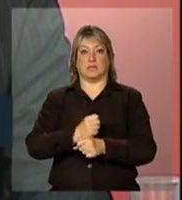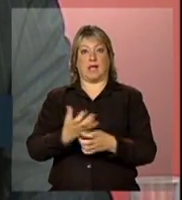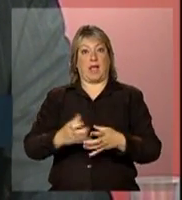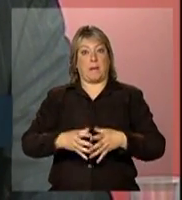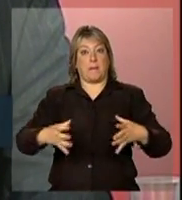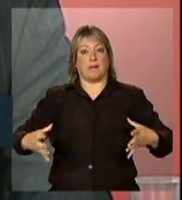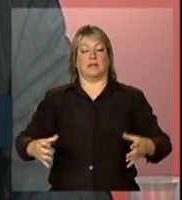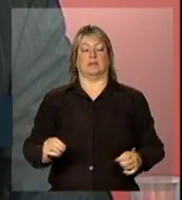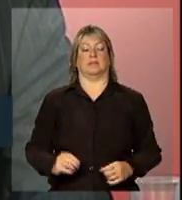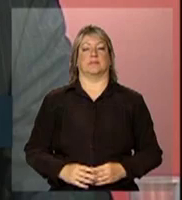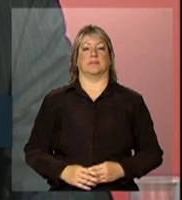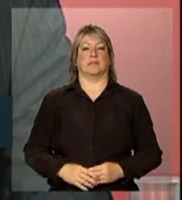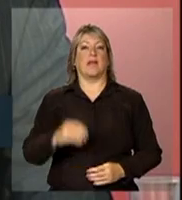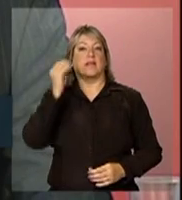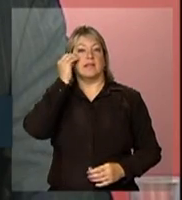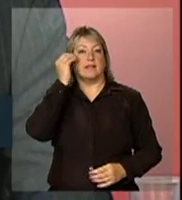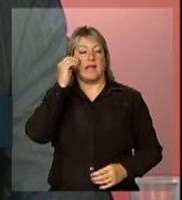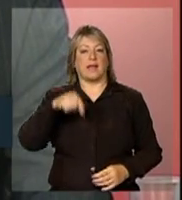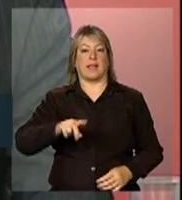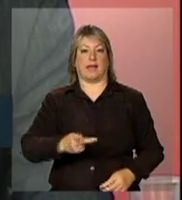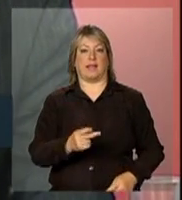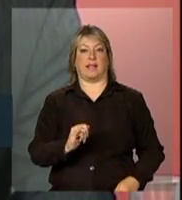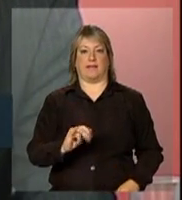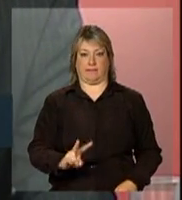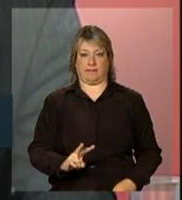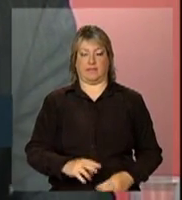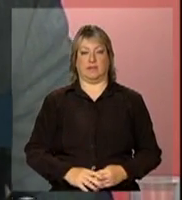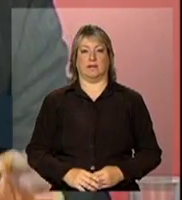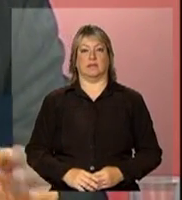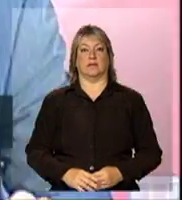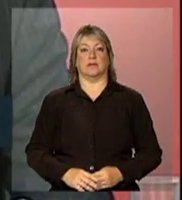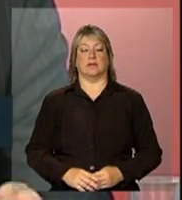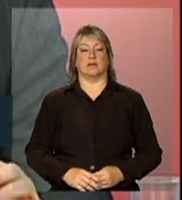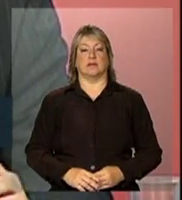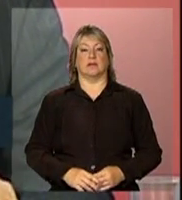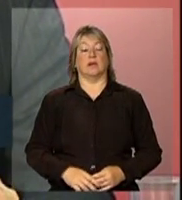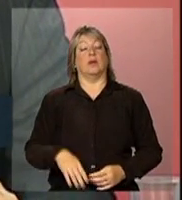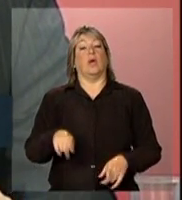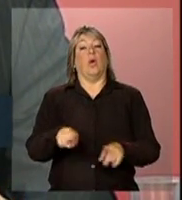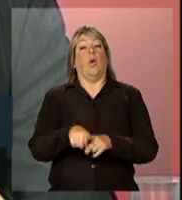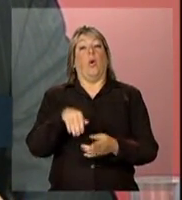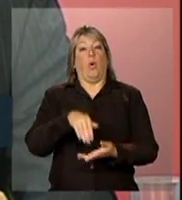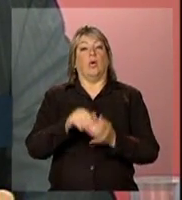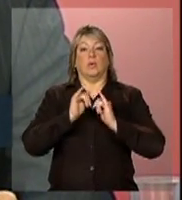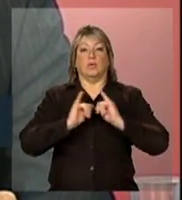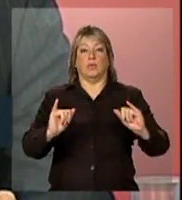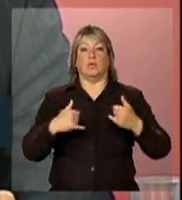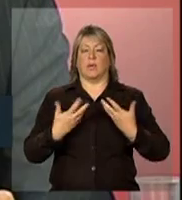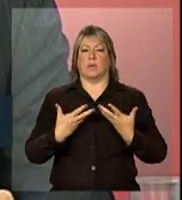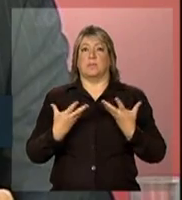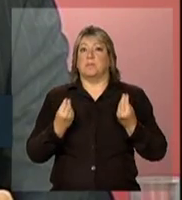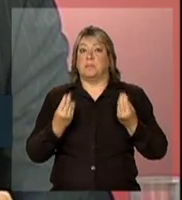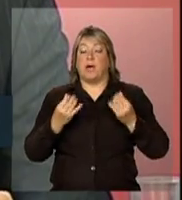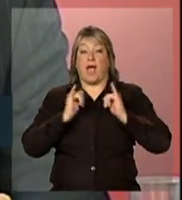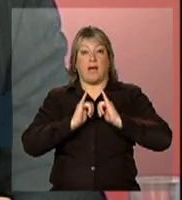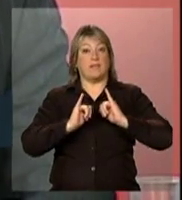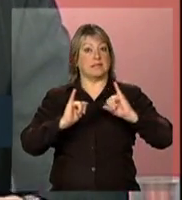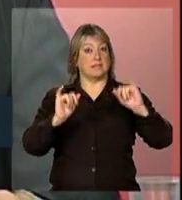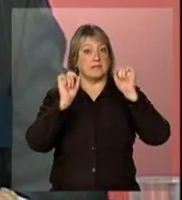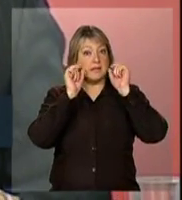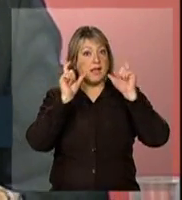testagem pelo HIV. E um último dado que eu queria chamar muito a atenção,